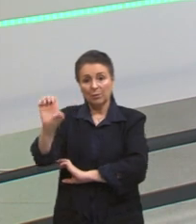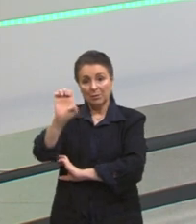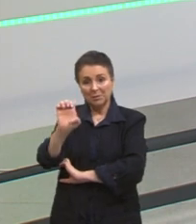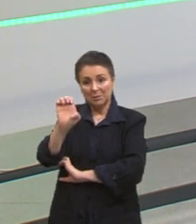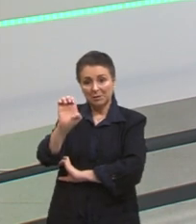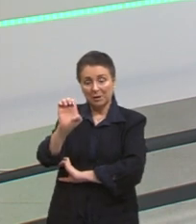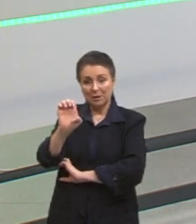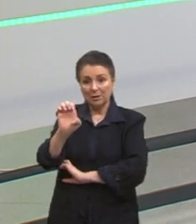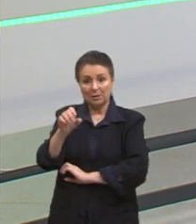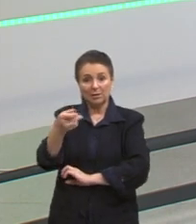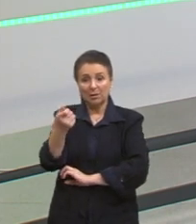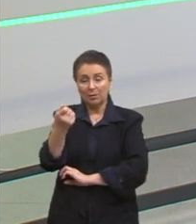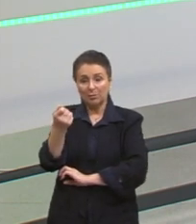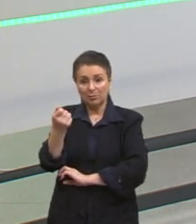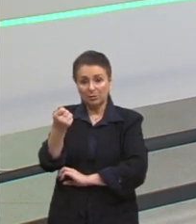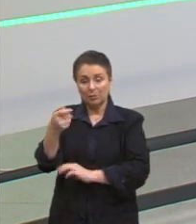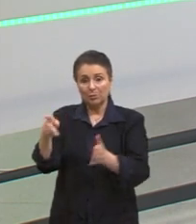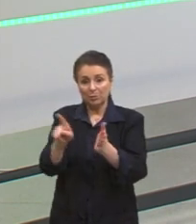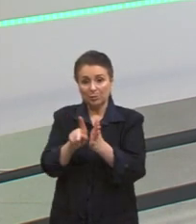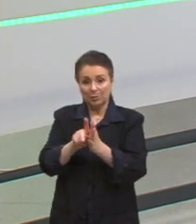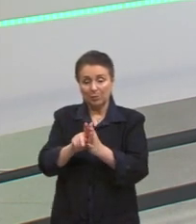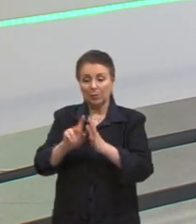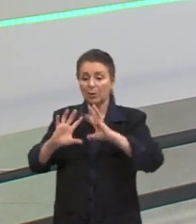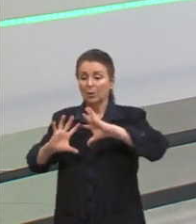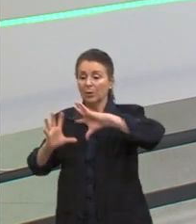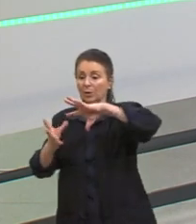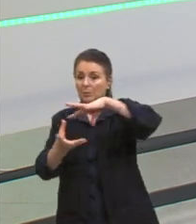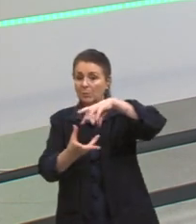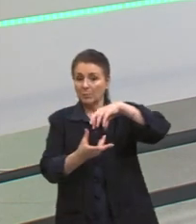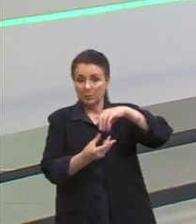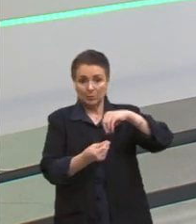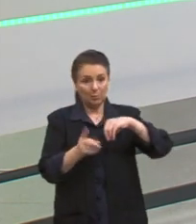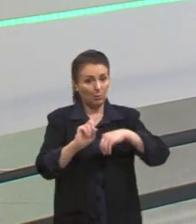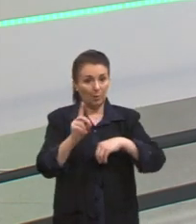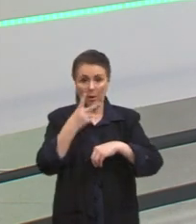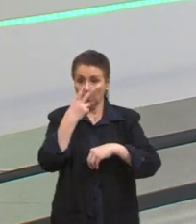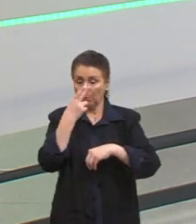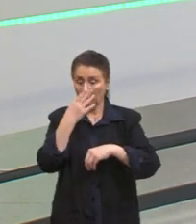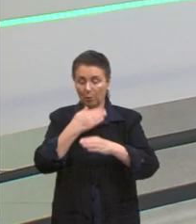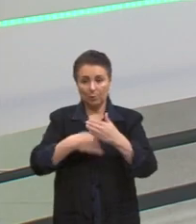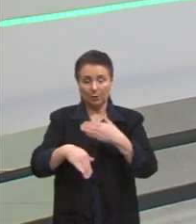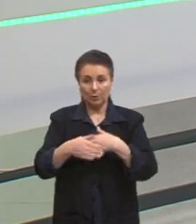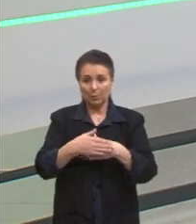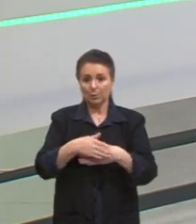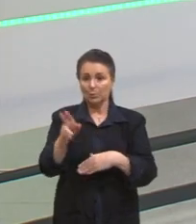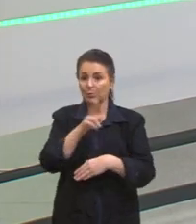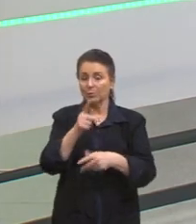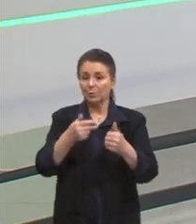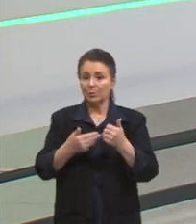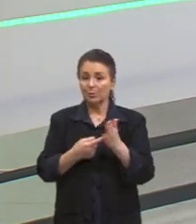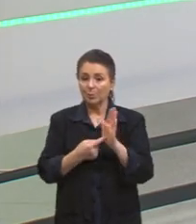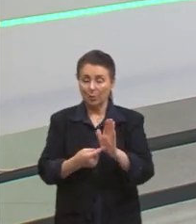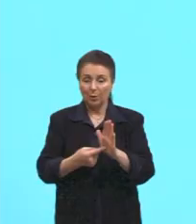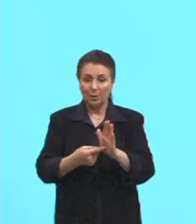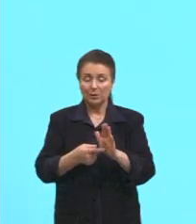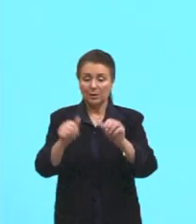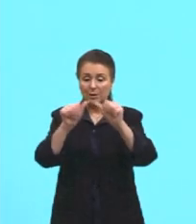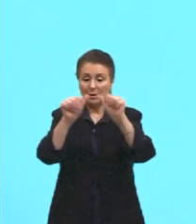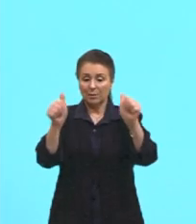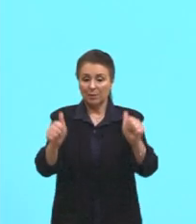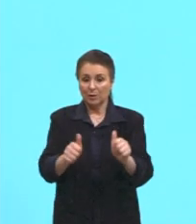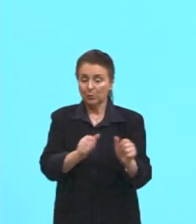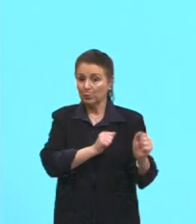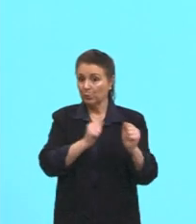não, a globalização não é igual para todo mundo, e eu trago uma imagem que mostra exatamente isso, o poder de